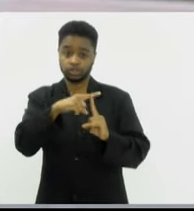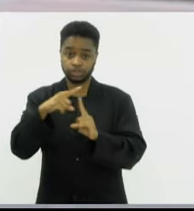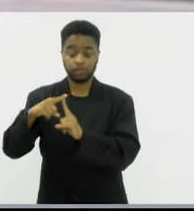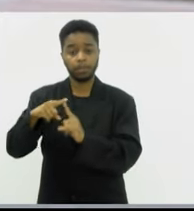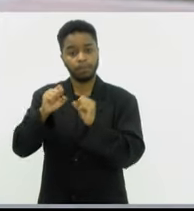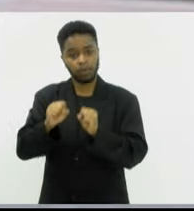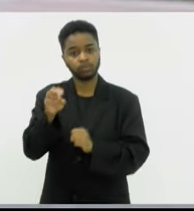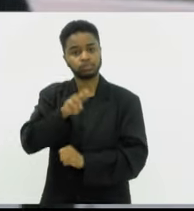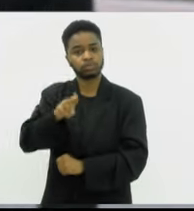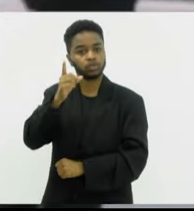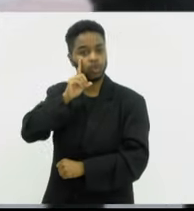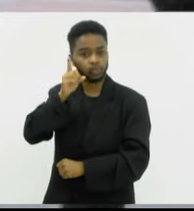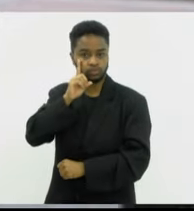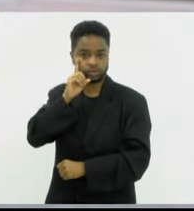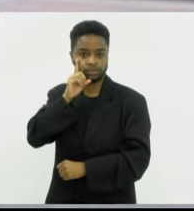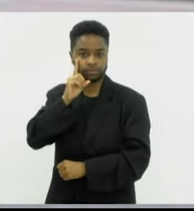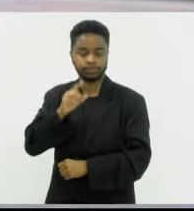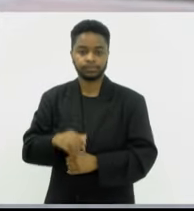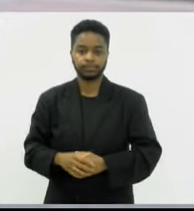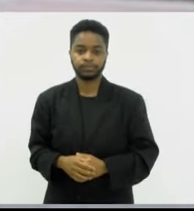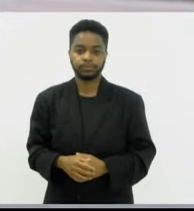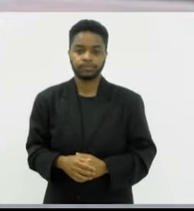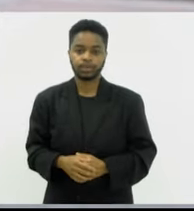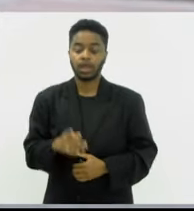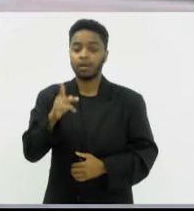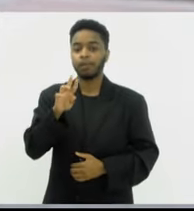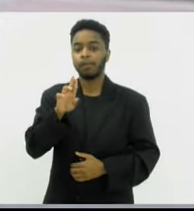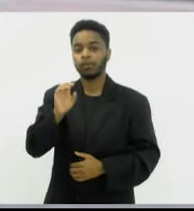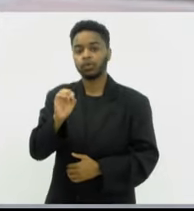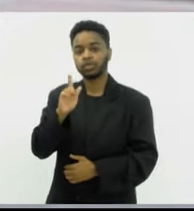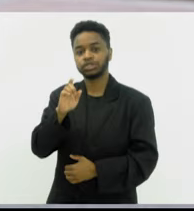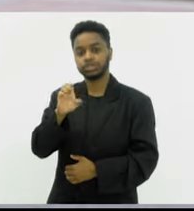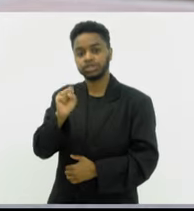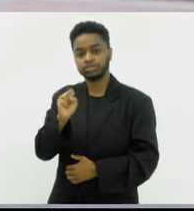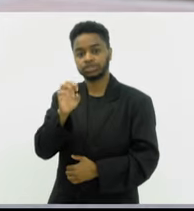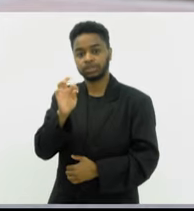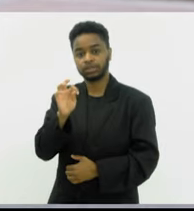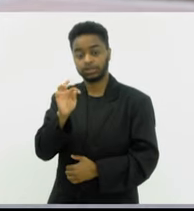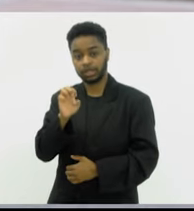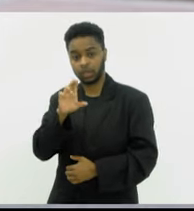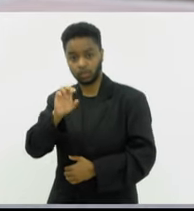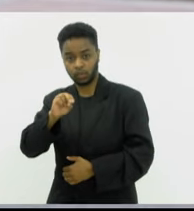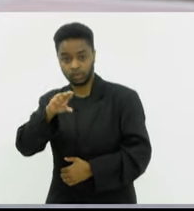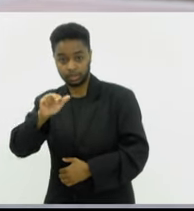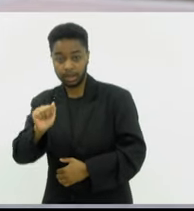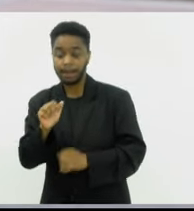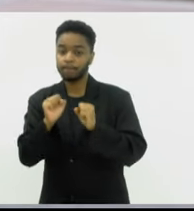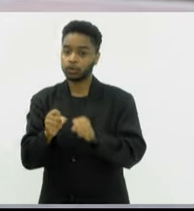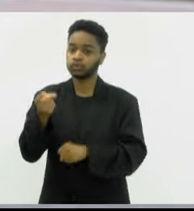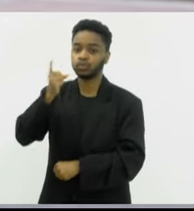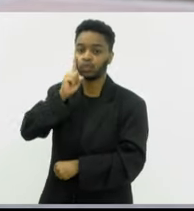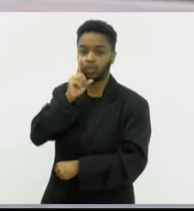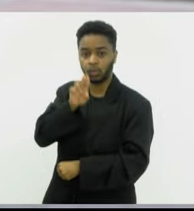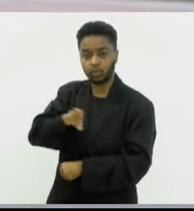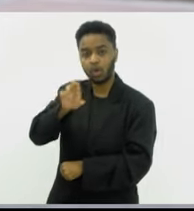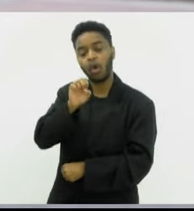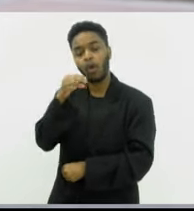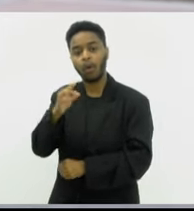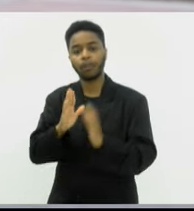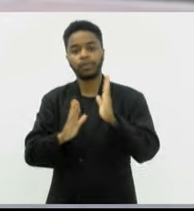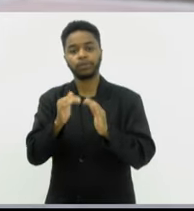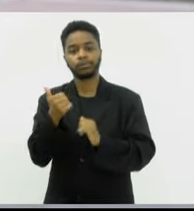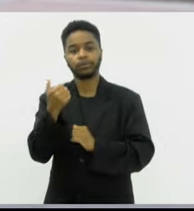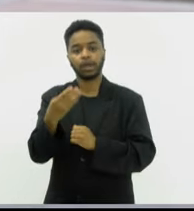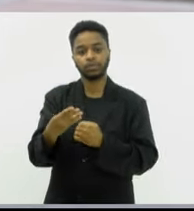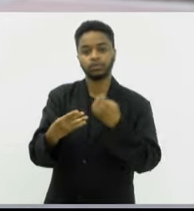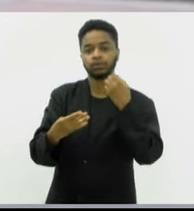ser usado diariamente. A progesterona pode ser usada diariamente ou pode ser usada de forma cíclica, 14 dias do mês.